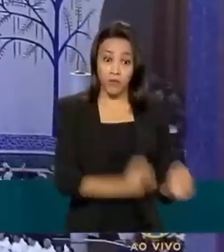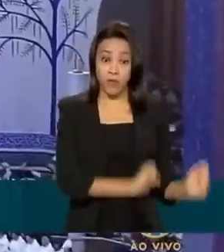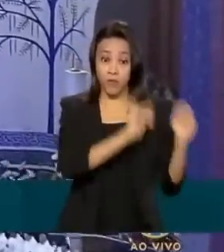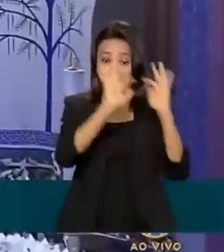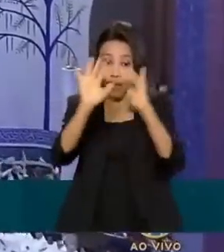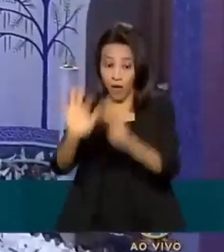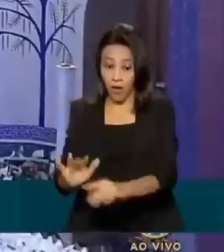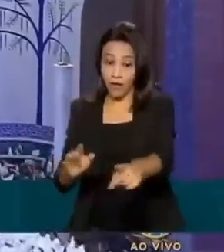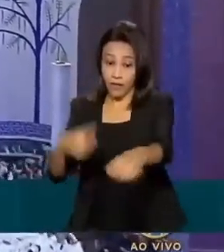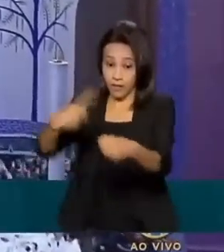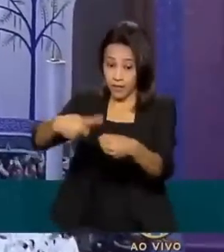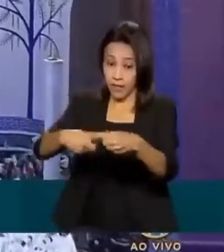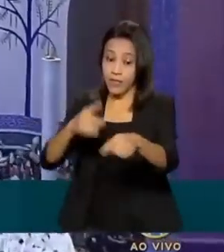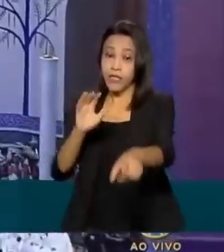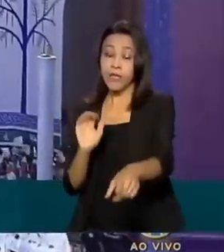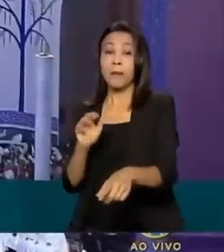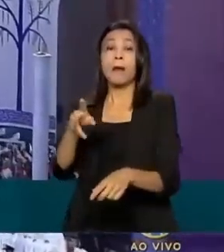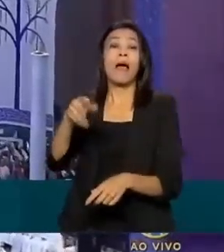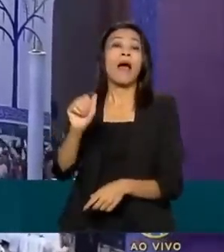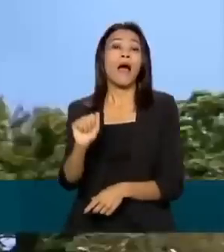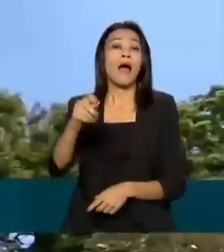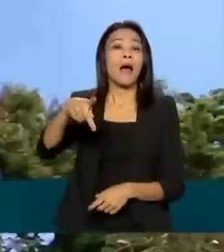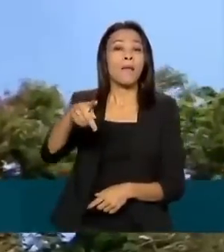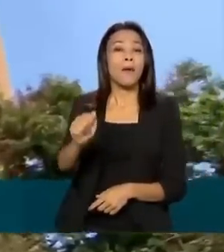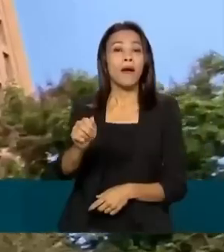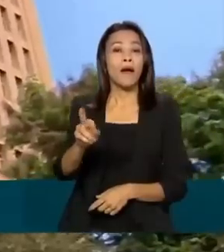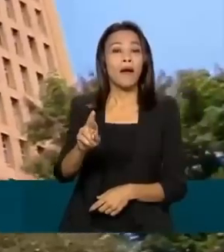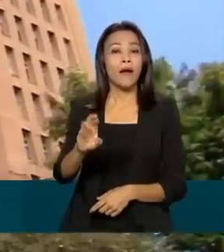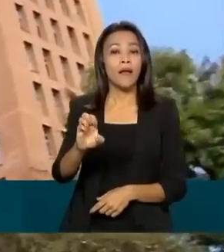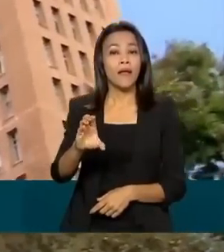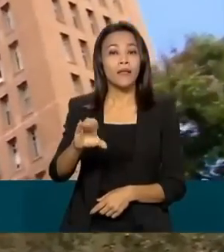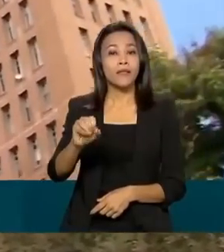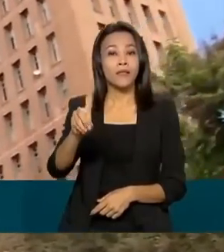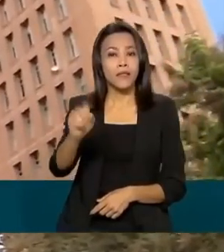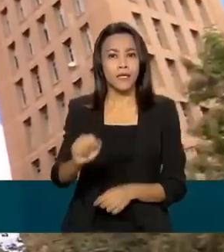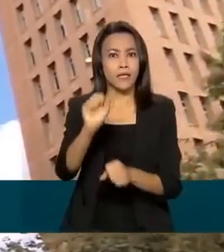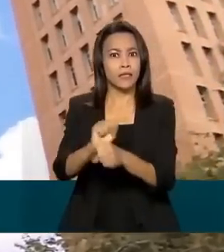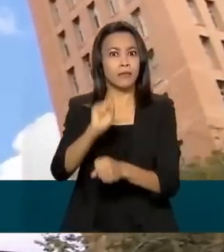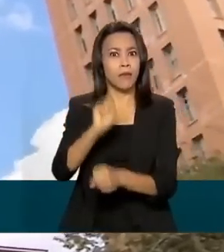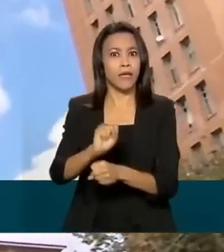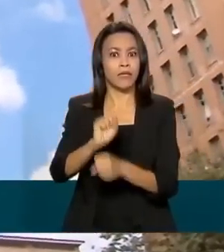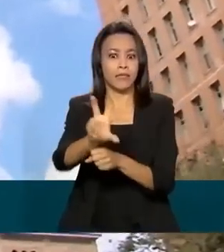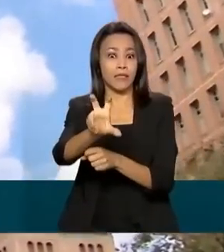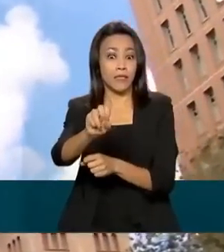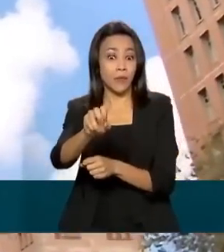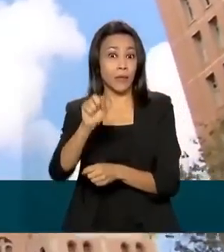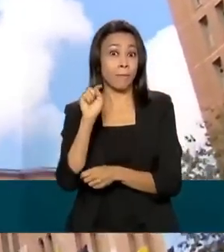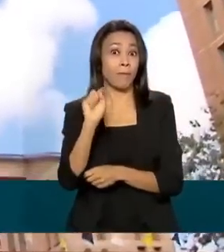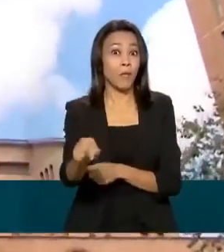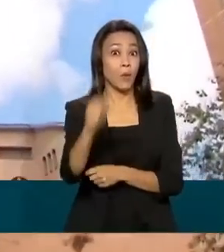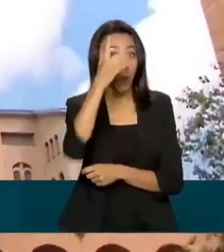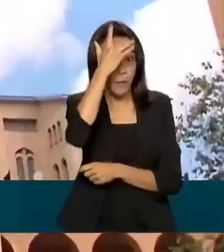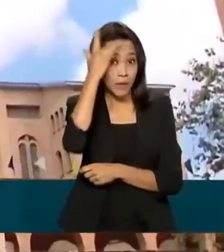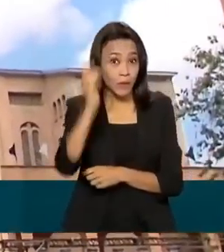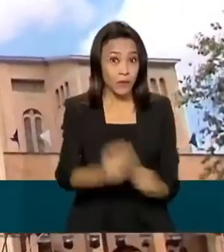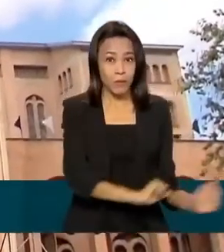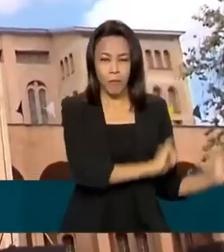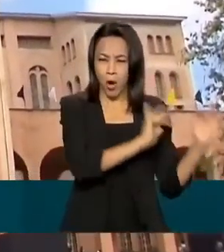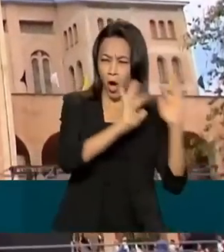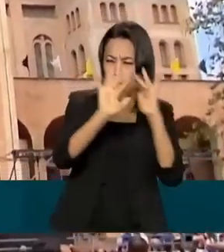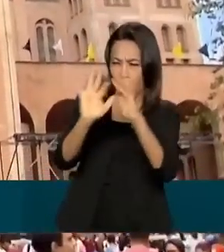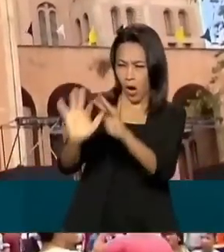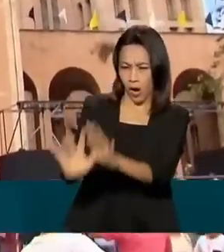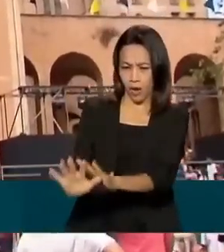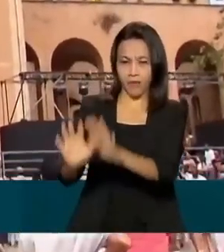Aparecida caminhando, são os Romeiros. Para este ano, são esperadas 50 mil pessoas, 50 mil Romeiros.